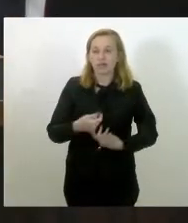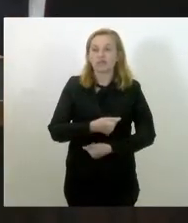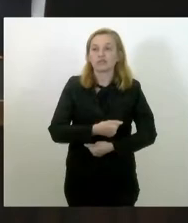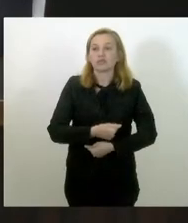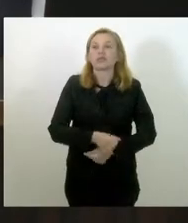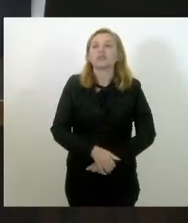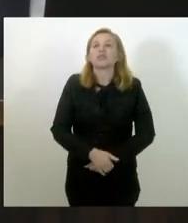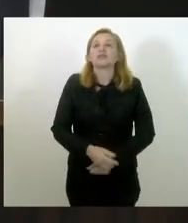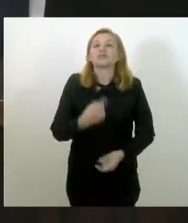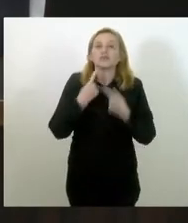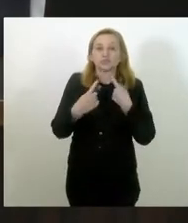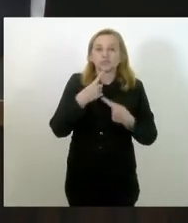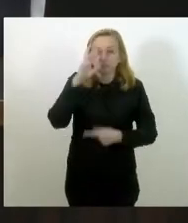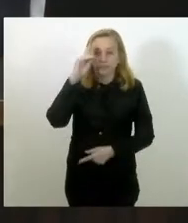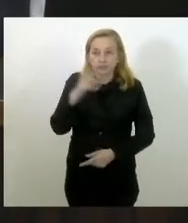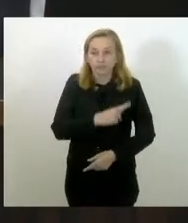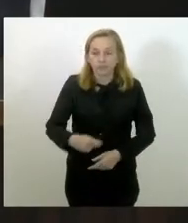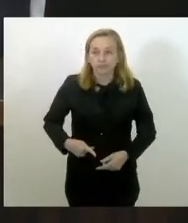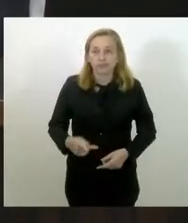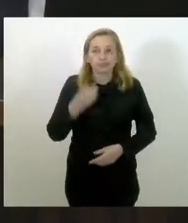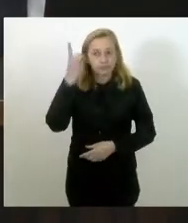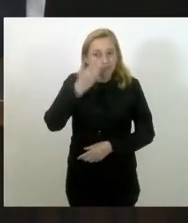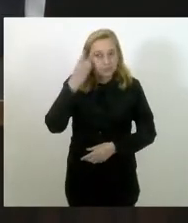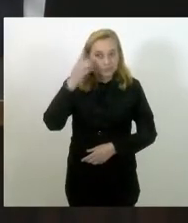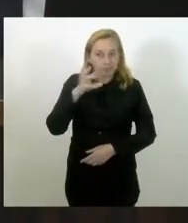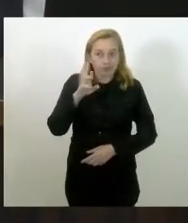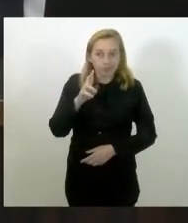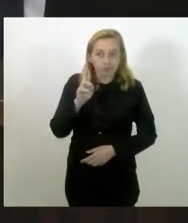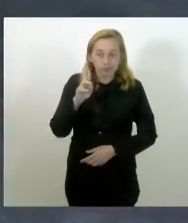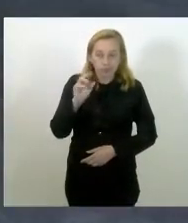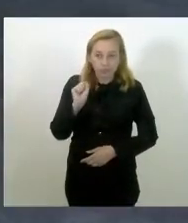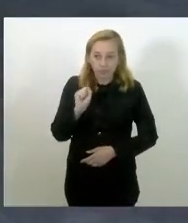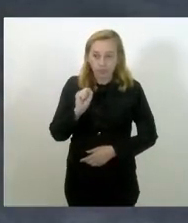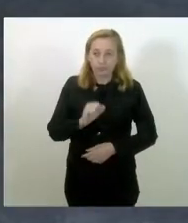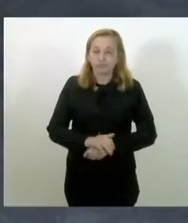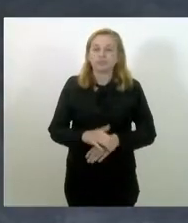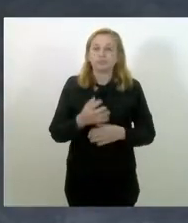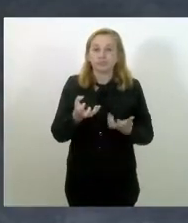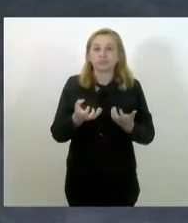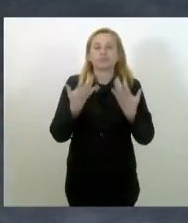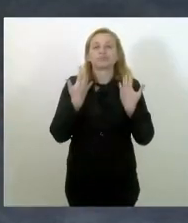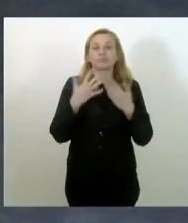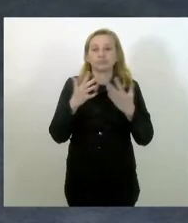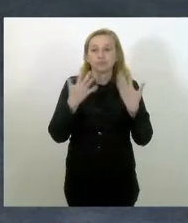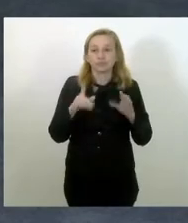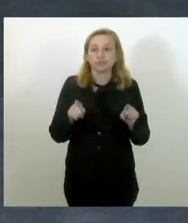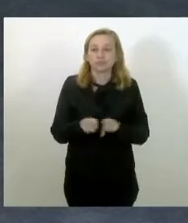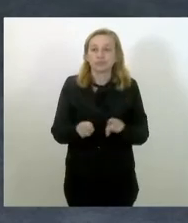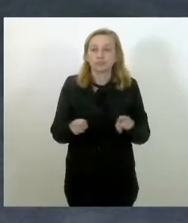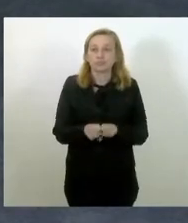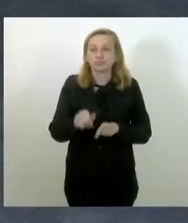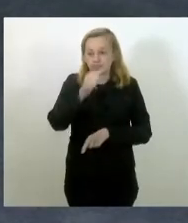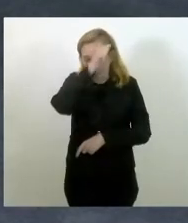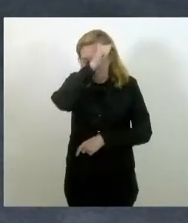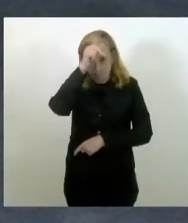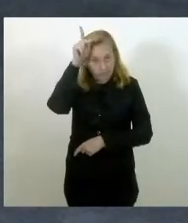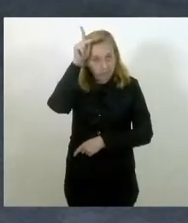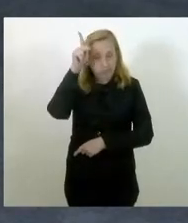Para discutir, senhor presidente. Para discutir, deputado Rubens, tempo. Eu queria também parabenizar o prefeito,